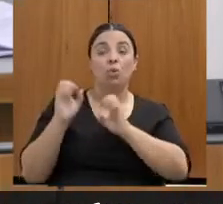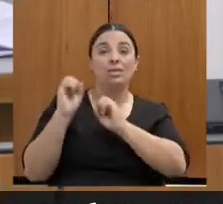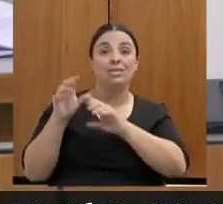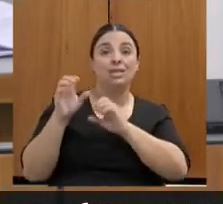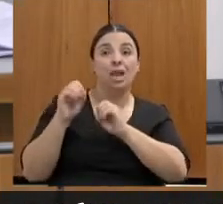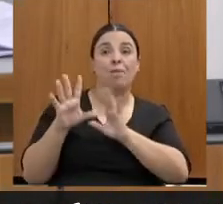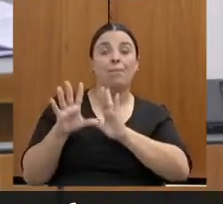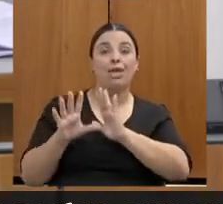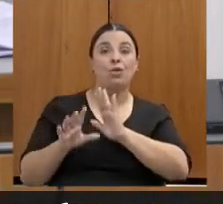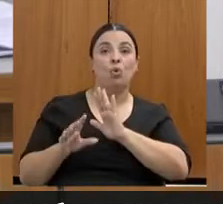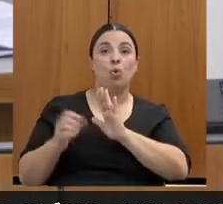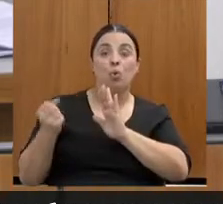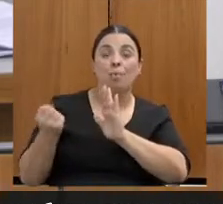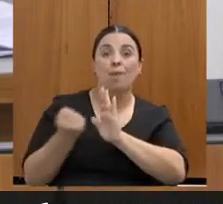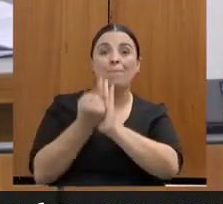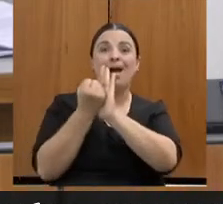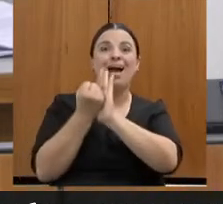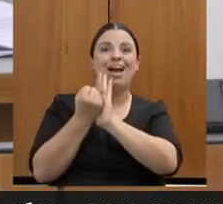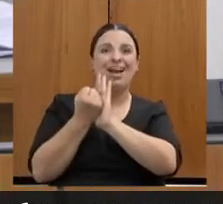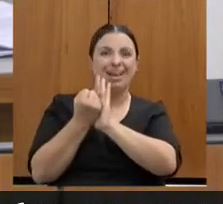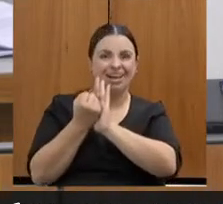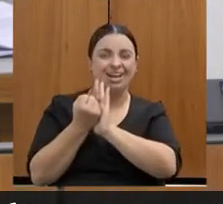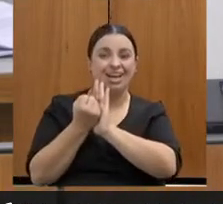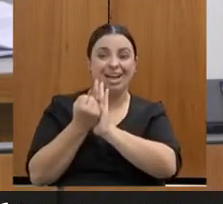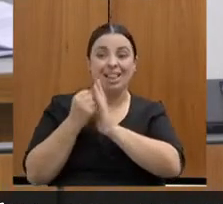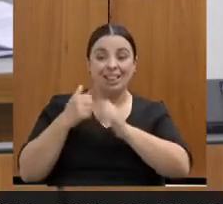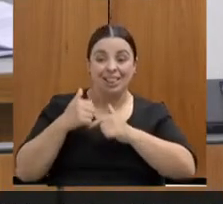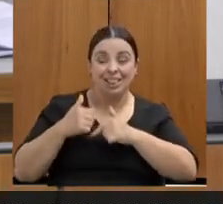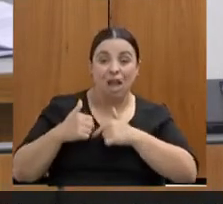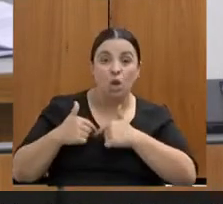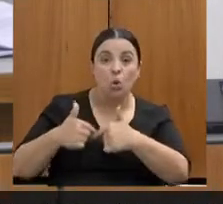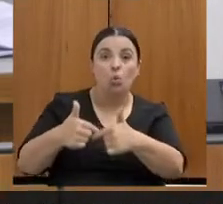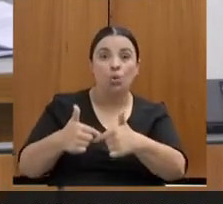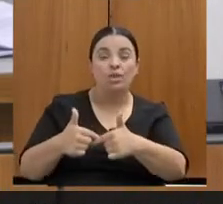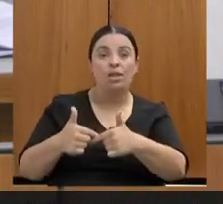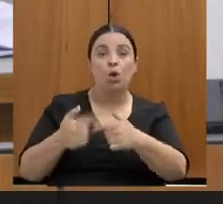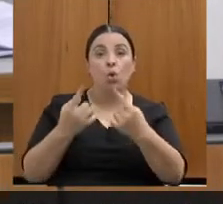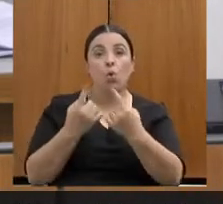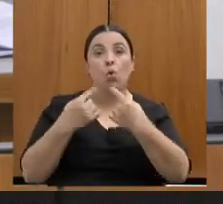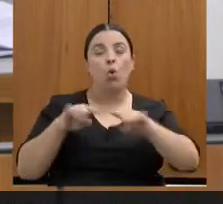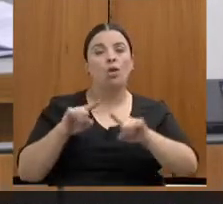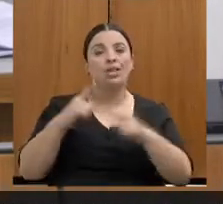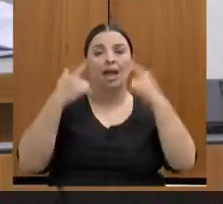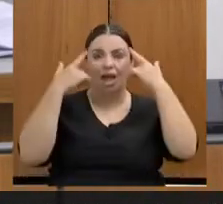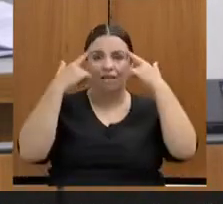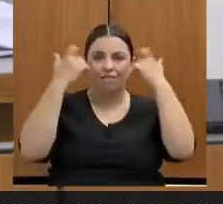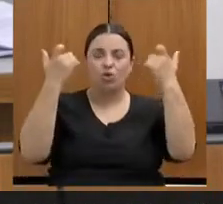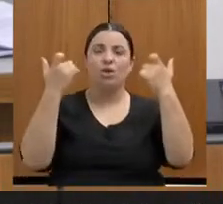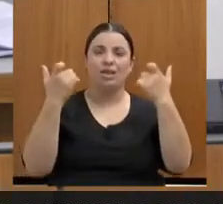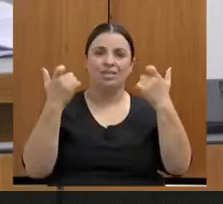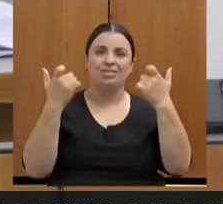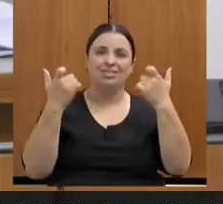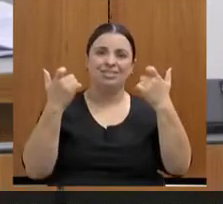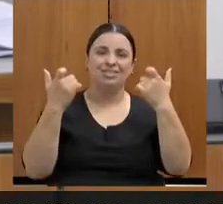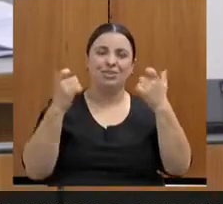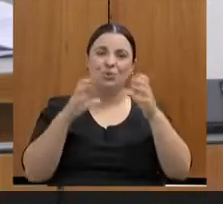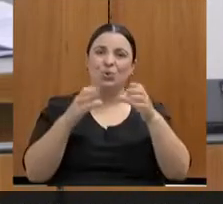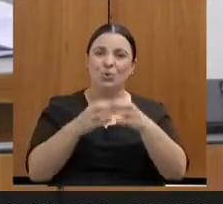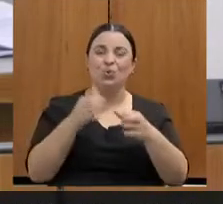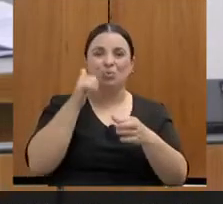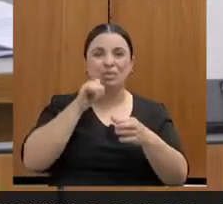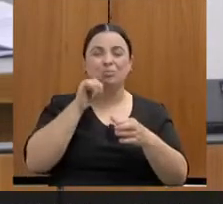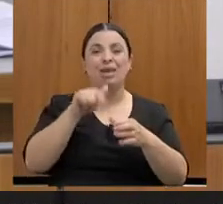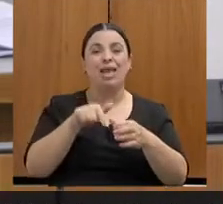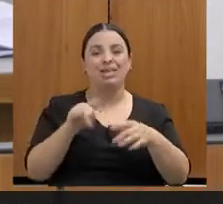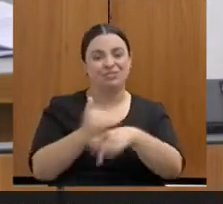sem deixar a nossa história na luta contra a violência que vitimiza as